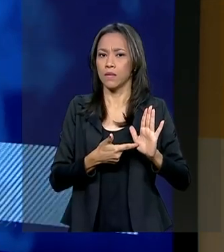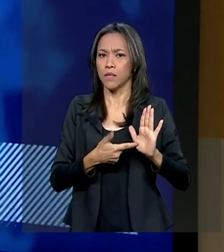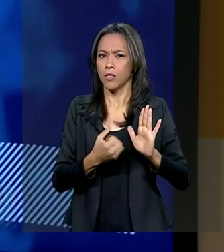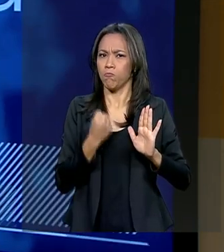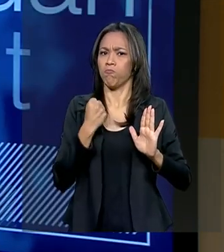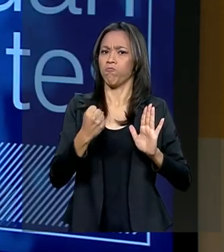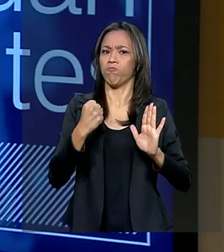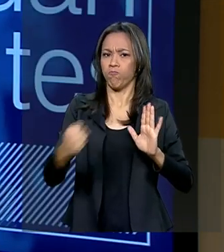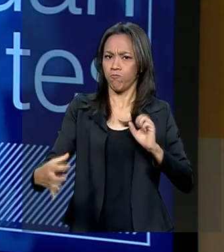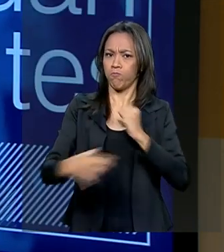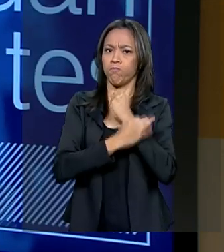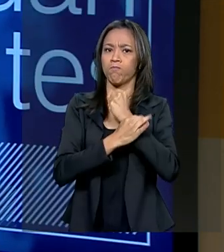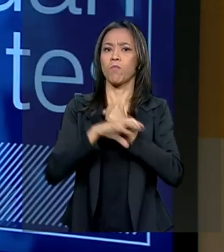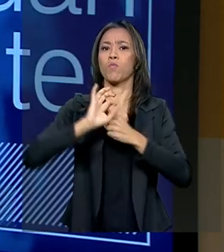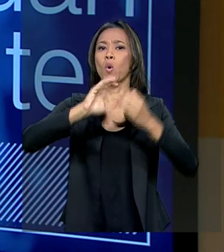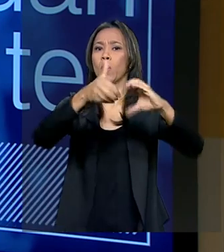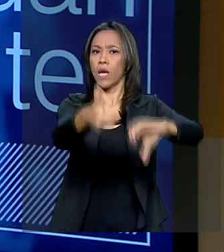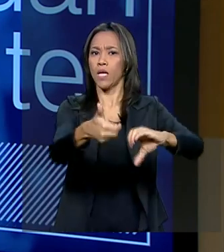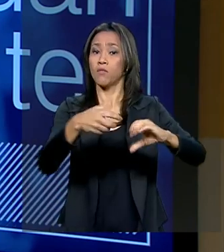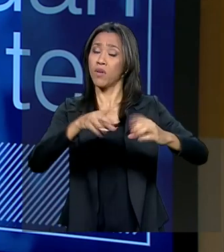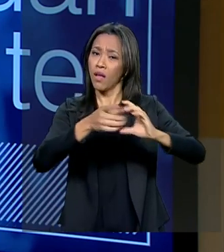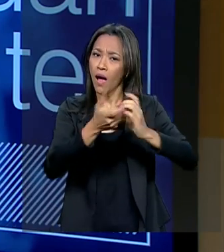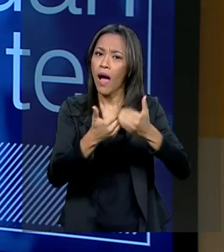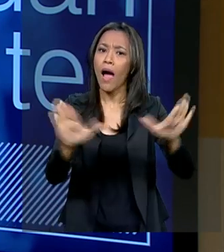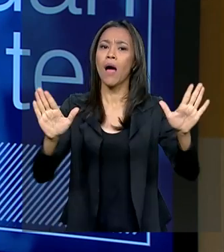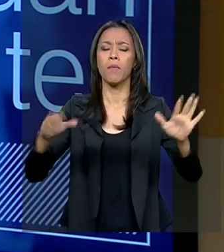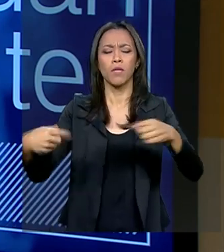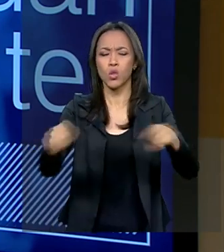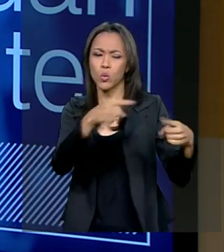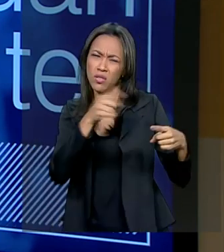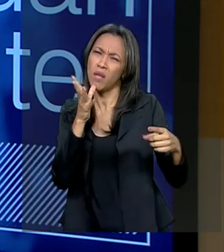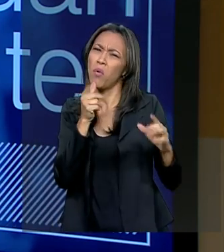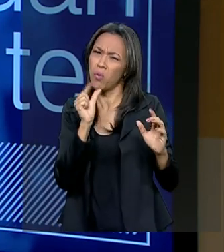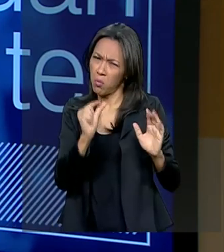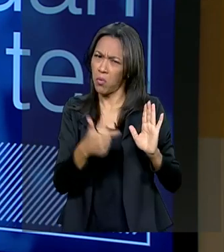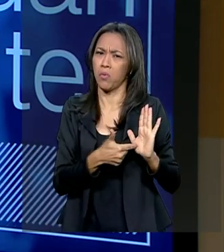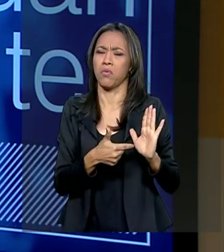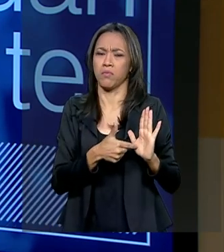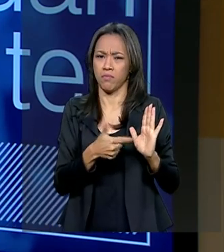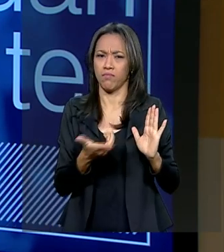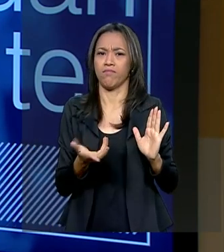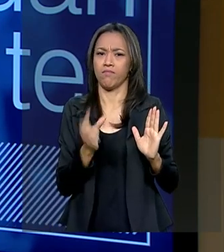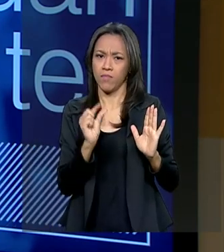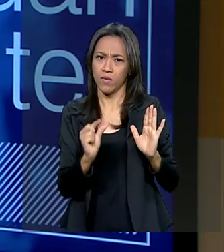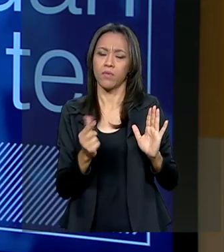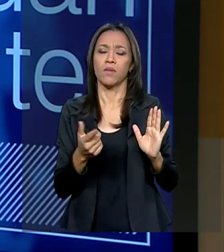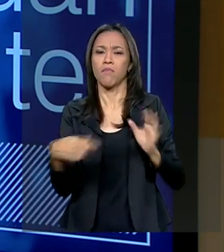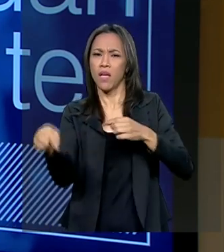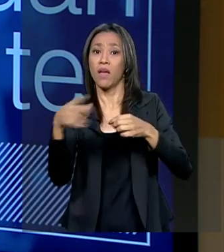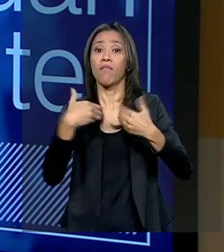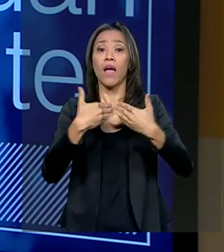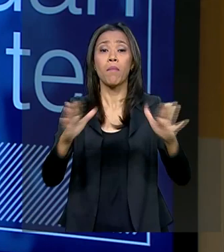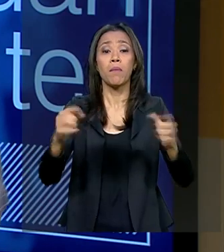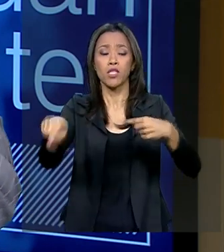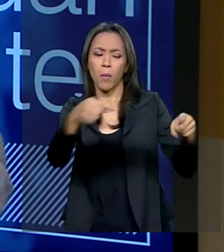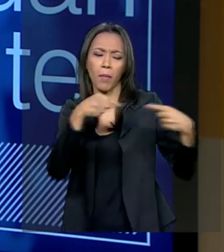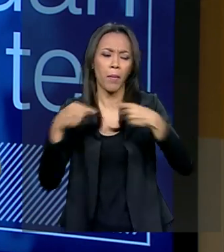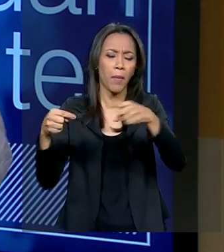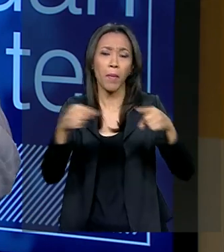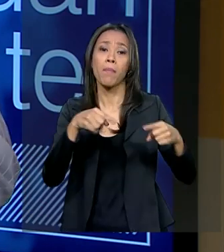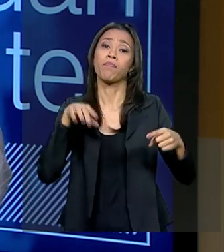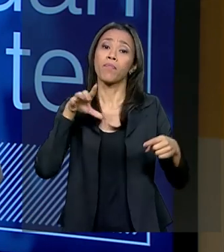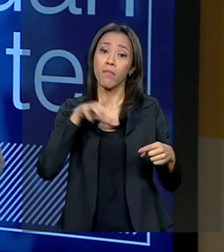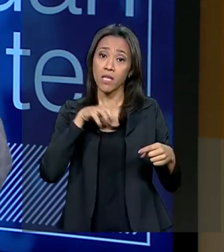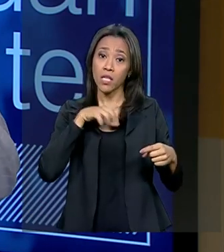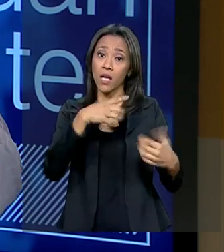respaldo para o Congresso. O Congresso vai discutir, demora um pouco mais, mas você tem o benefício do Congresso